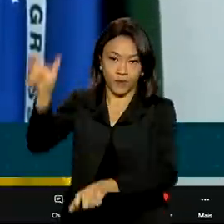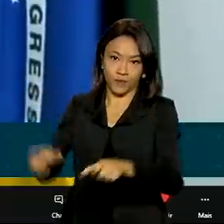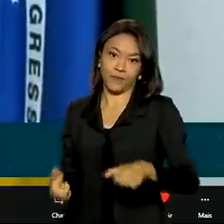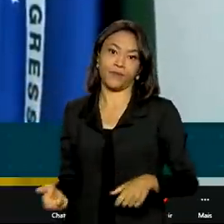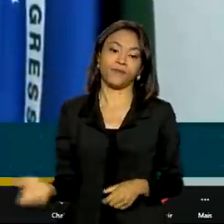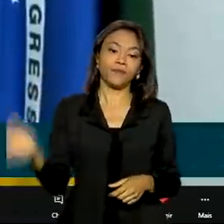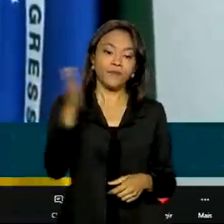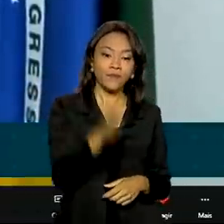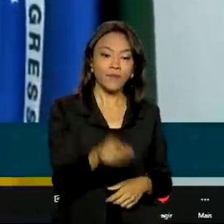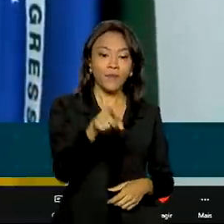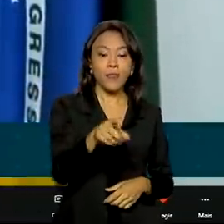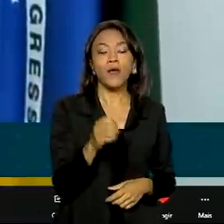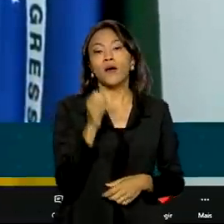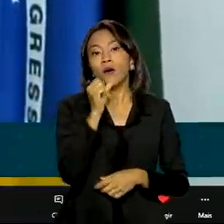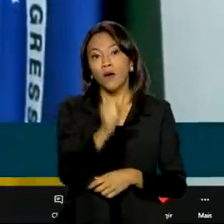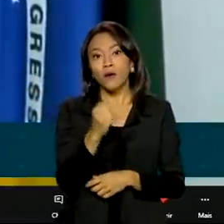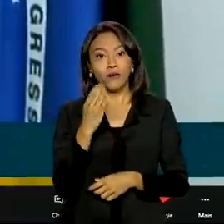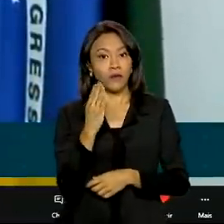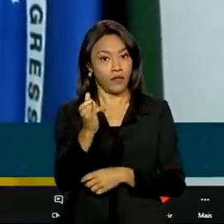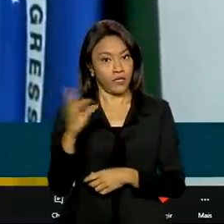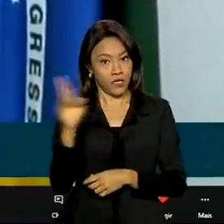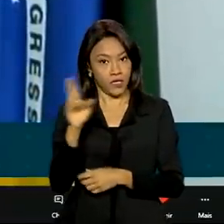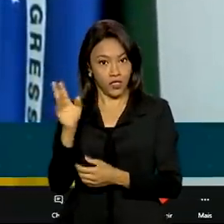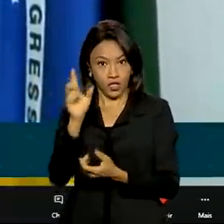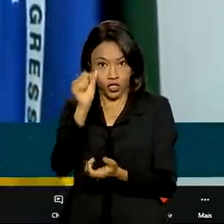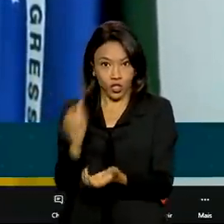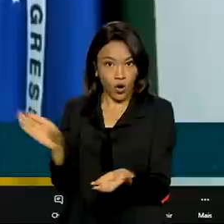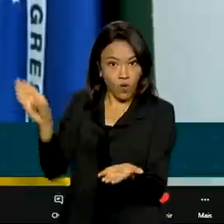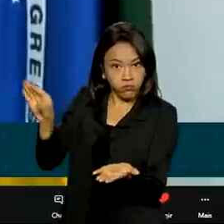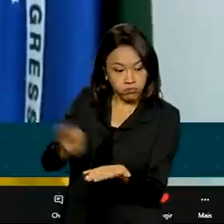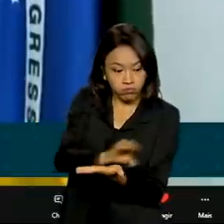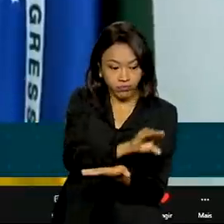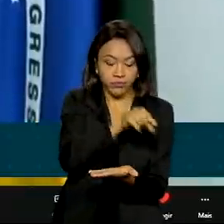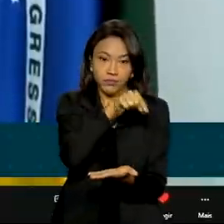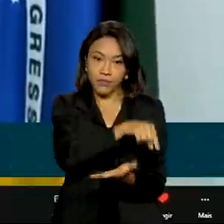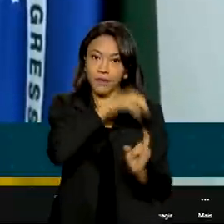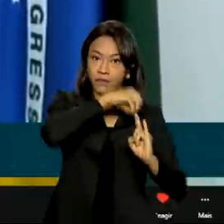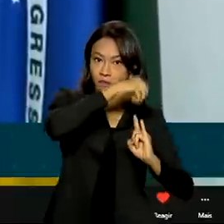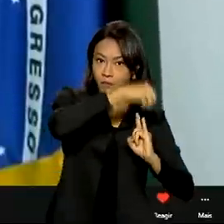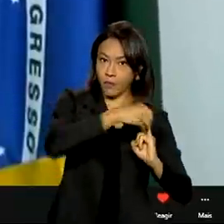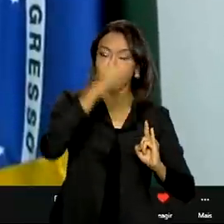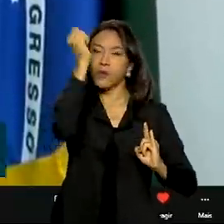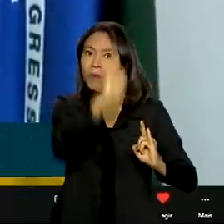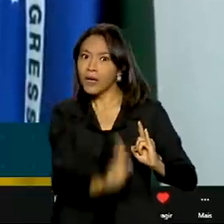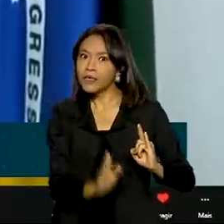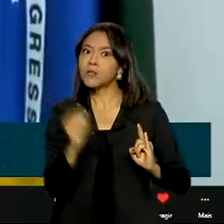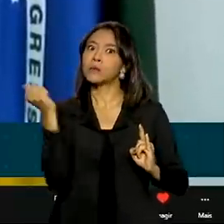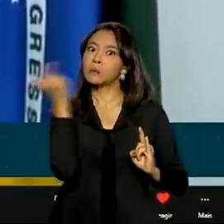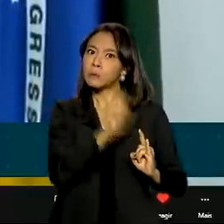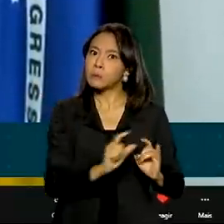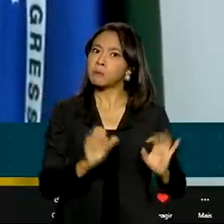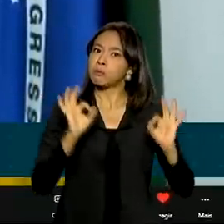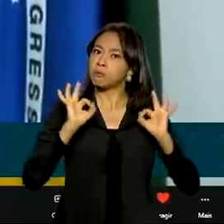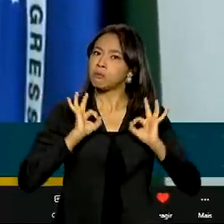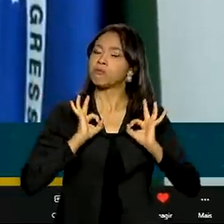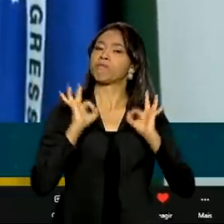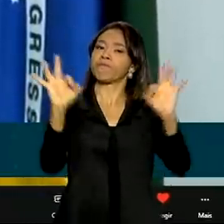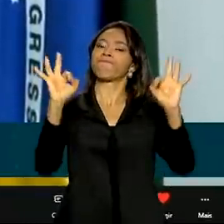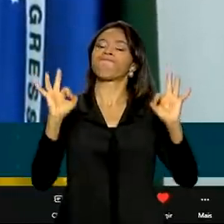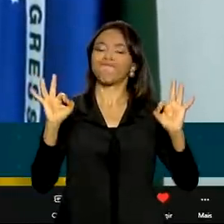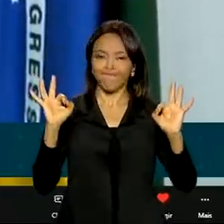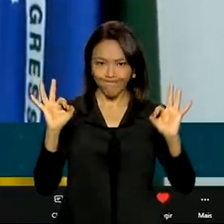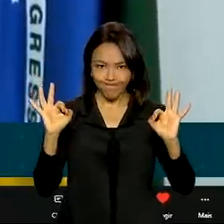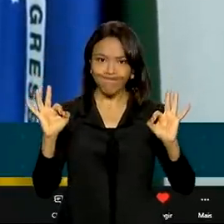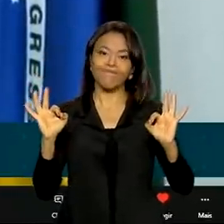bilhão de reais para a Fiocruz para que ela pudesse se equipar. O Brasil dá um passo muito importante na autossuficiência da produção da vacina de